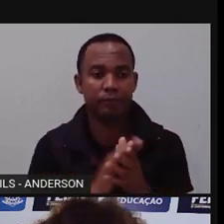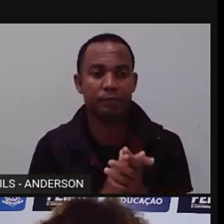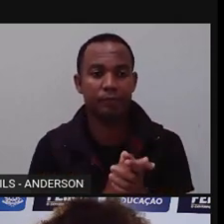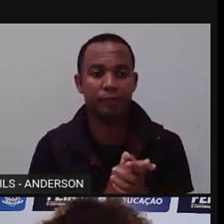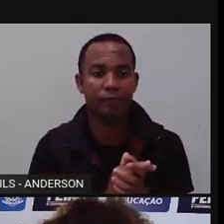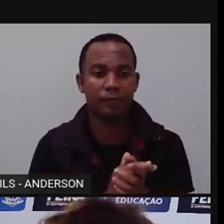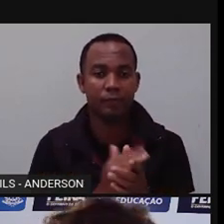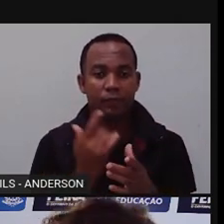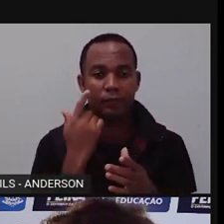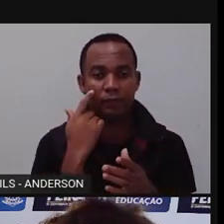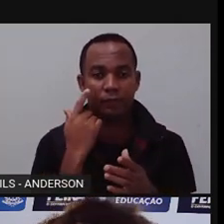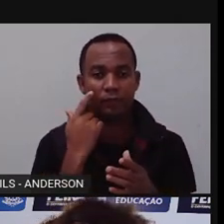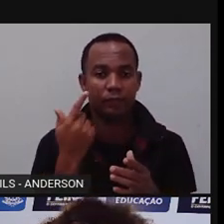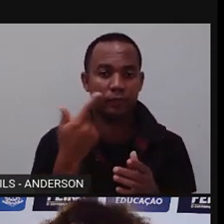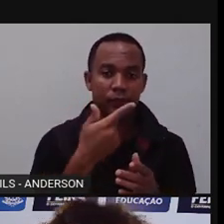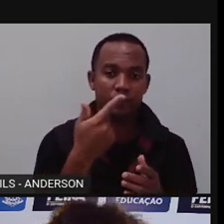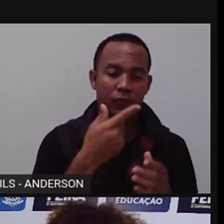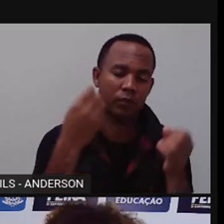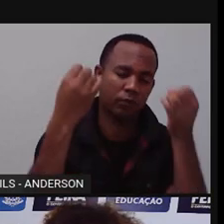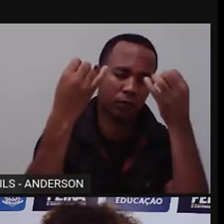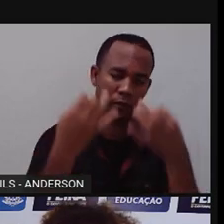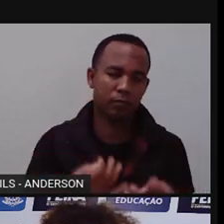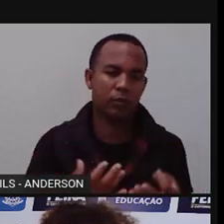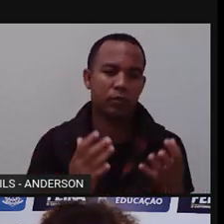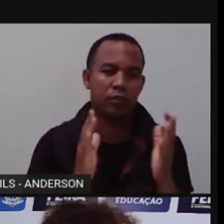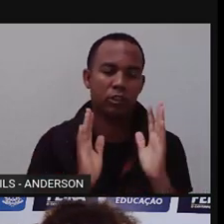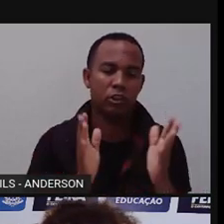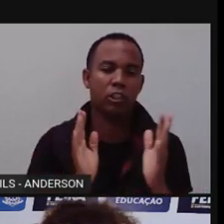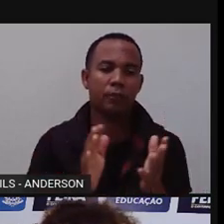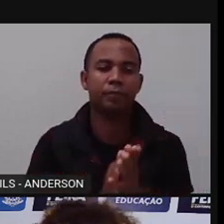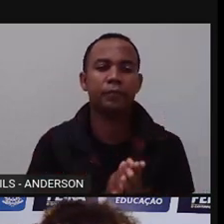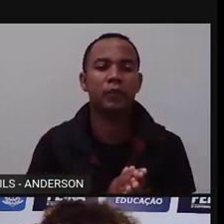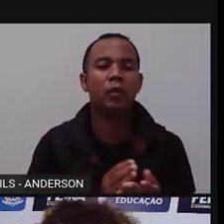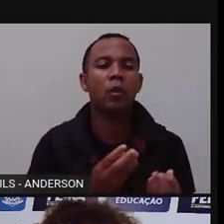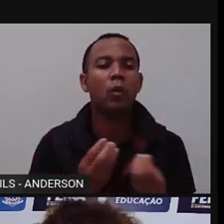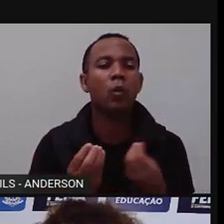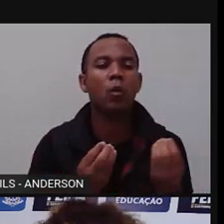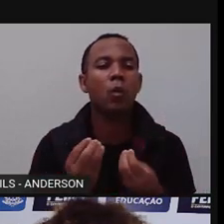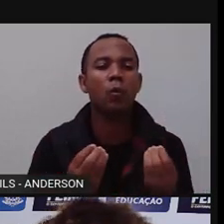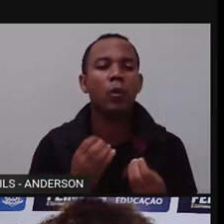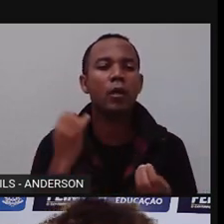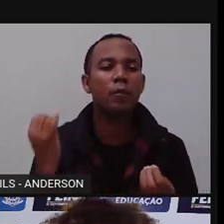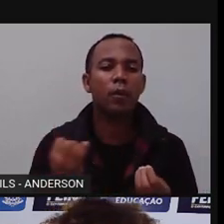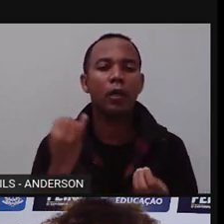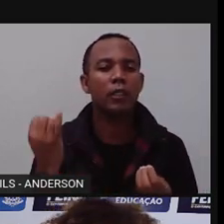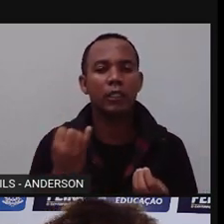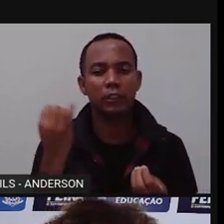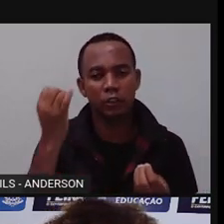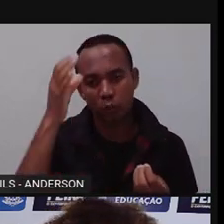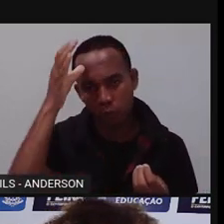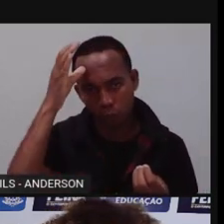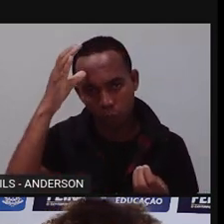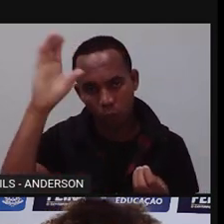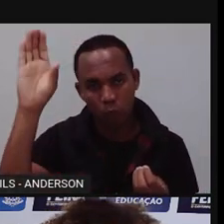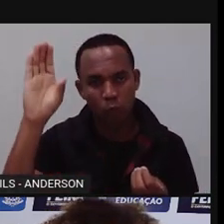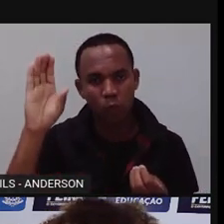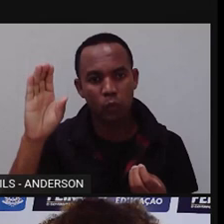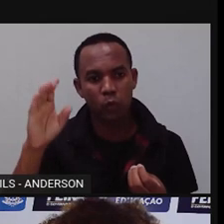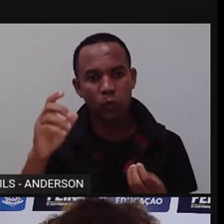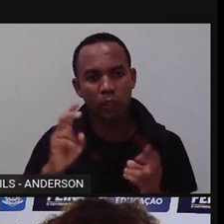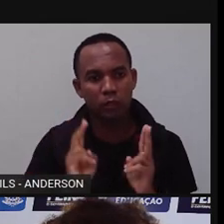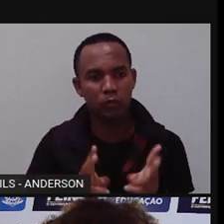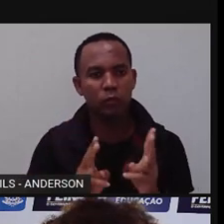complementando no segundo. E qual a importância de se preservar a cultura dessas comunidades? O é